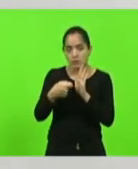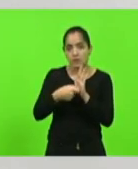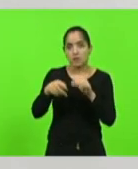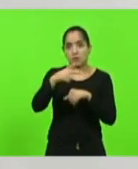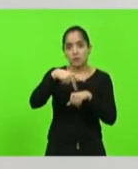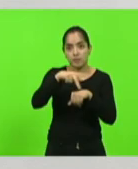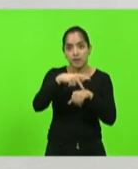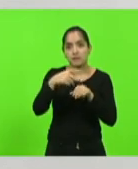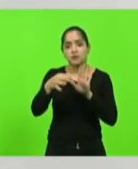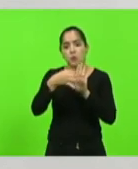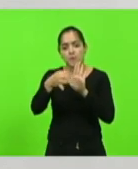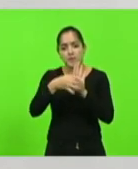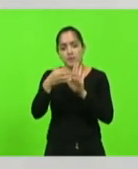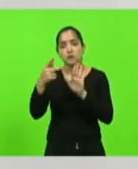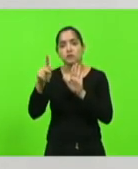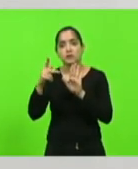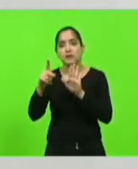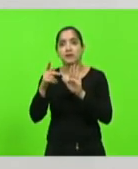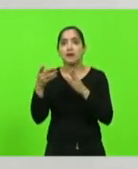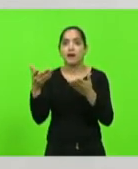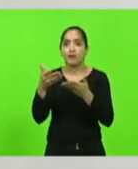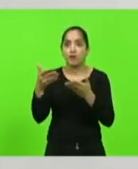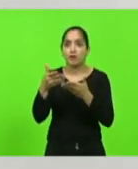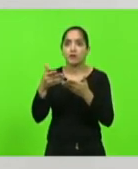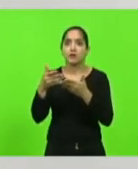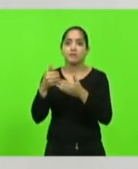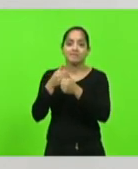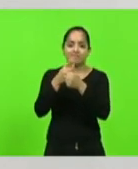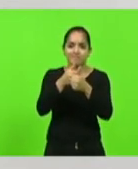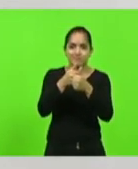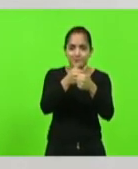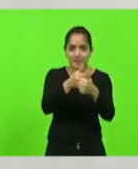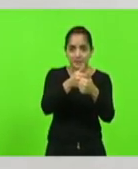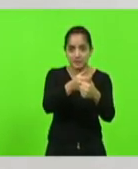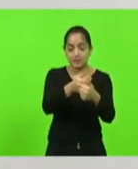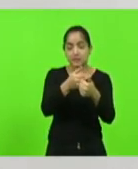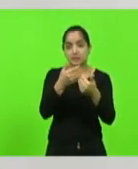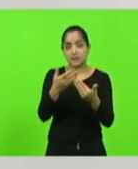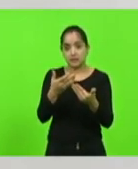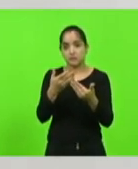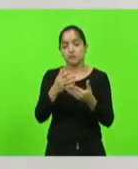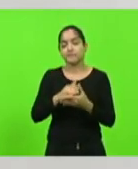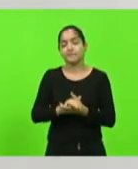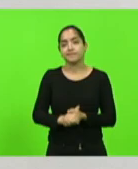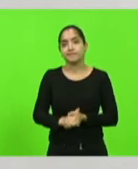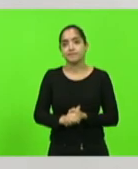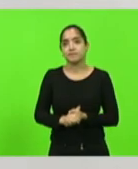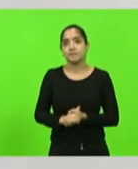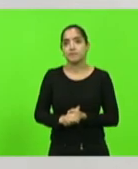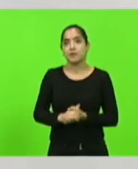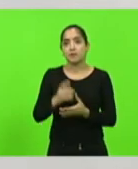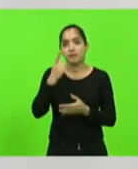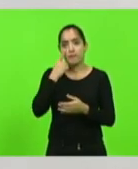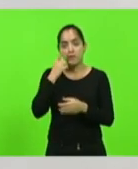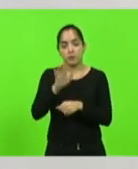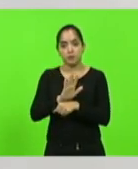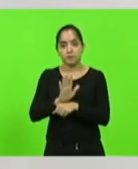opinião, está sendo realmente preso, tratado como bandido. Passar o vídeo, por favor.